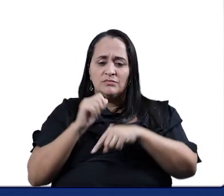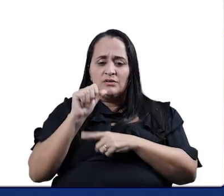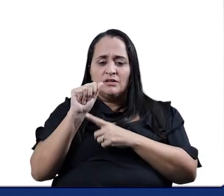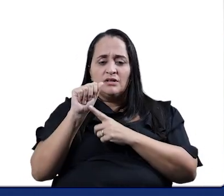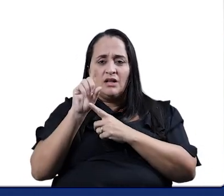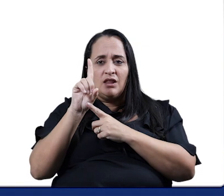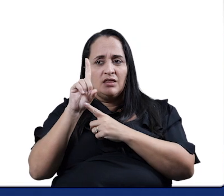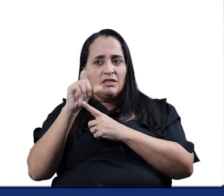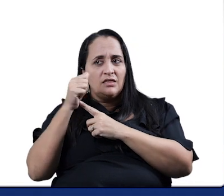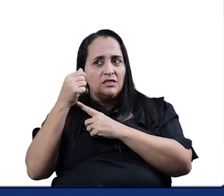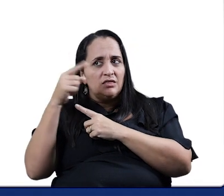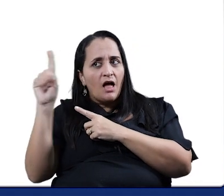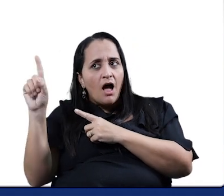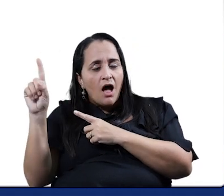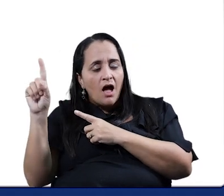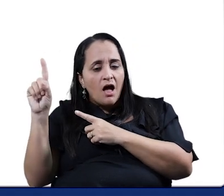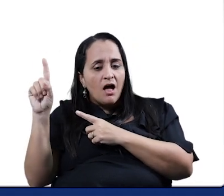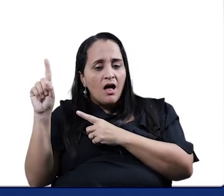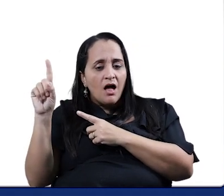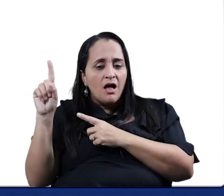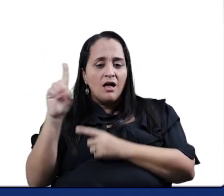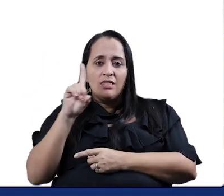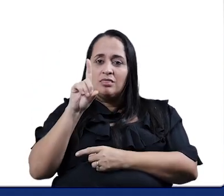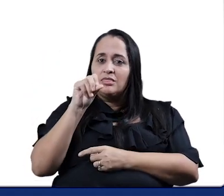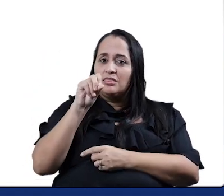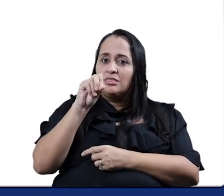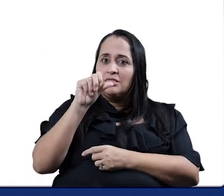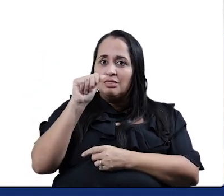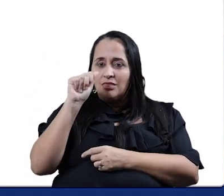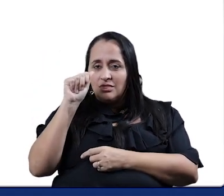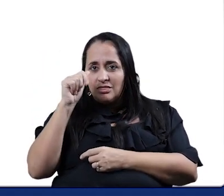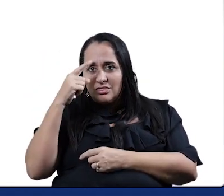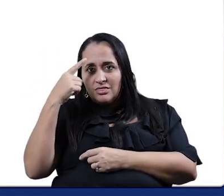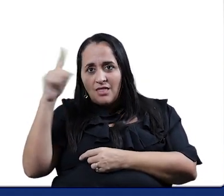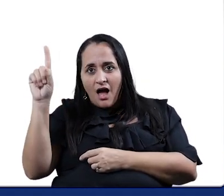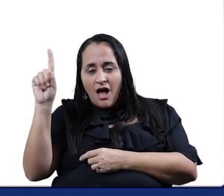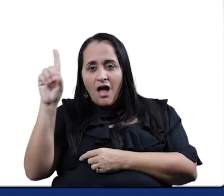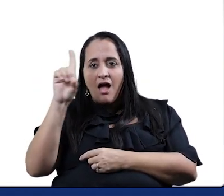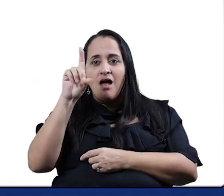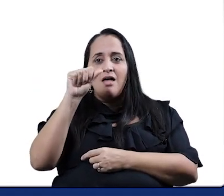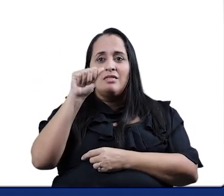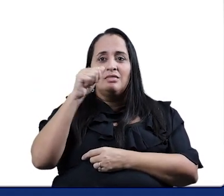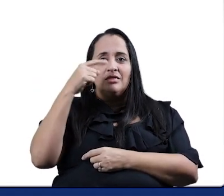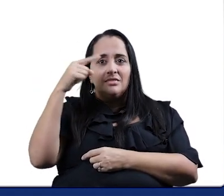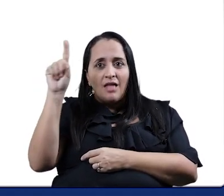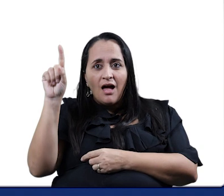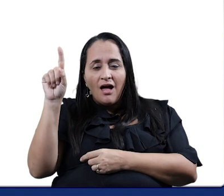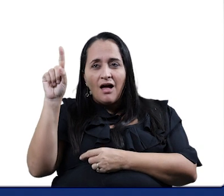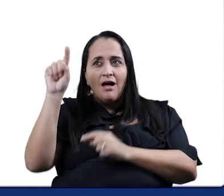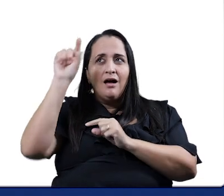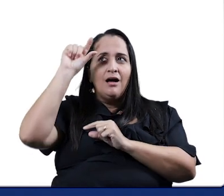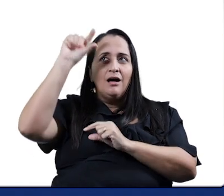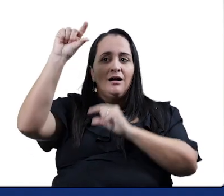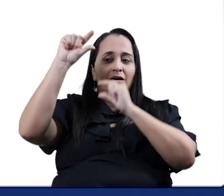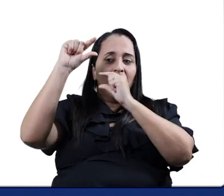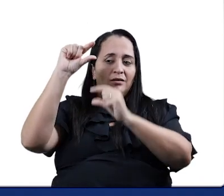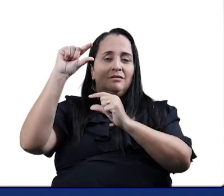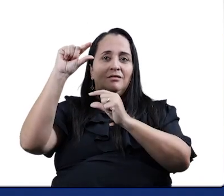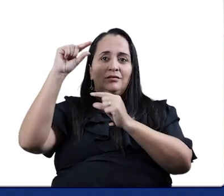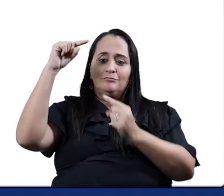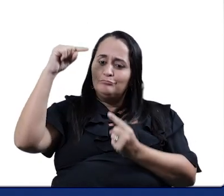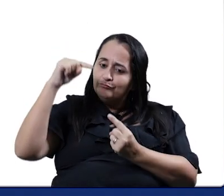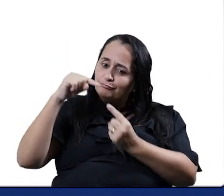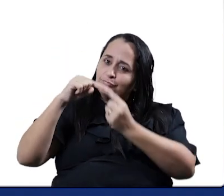Vamos dar a meia volta, volta e meia vamos dar. Ó, cirandar, dar. Prestar atenção?